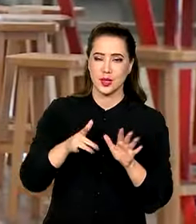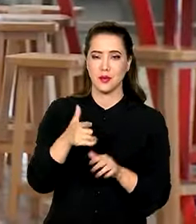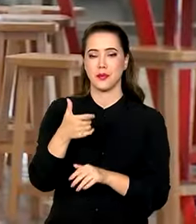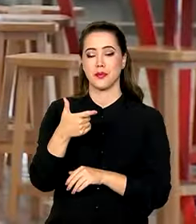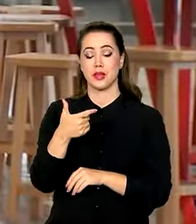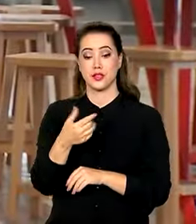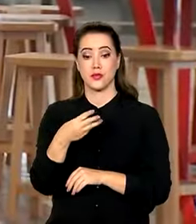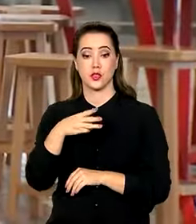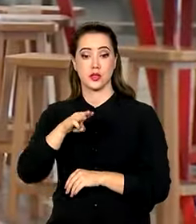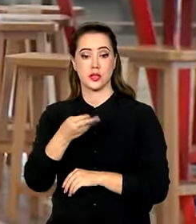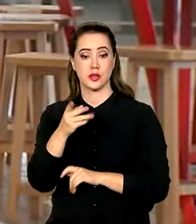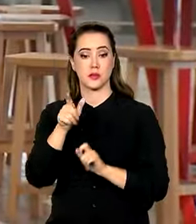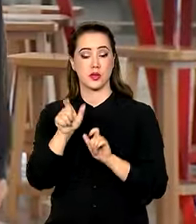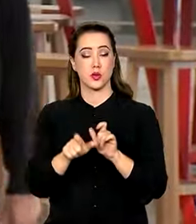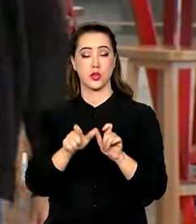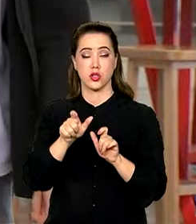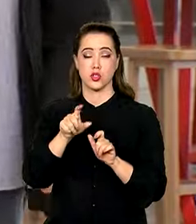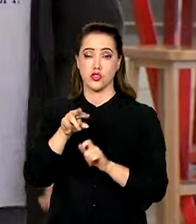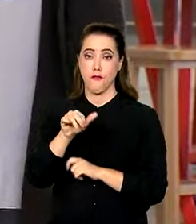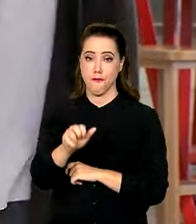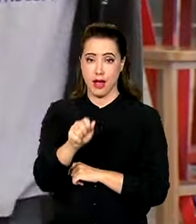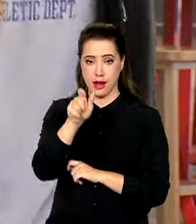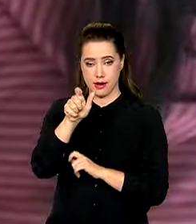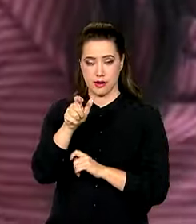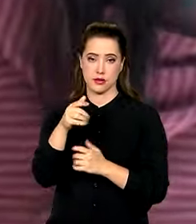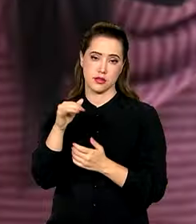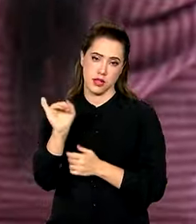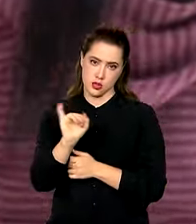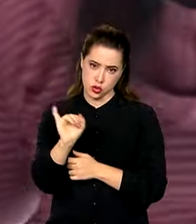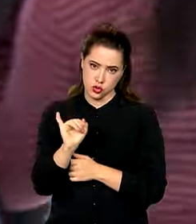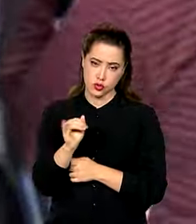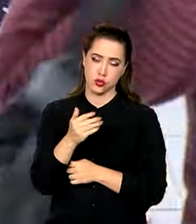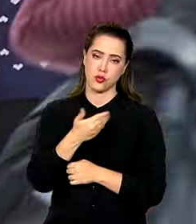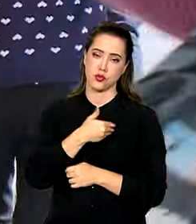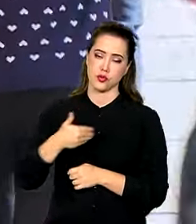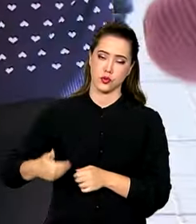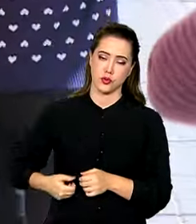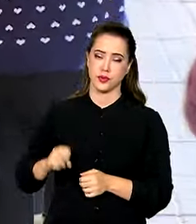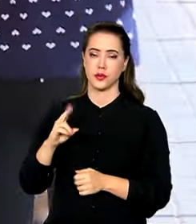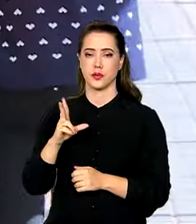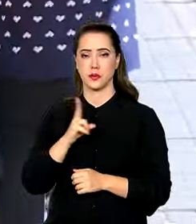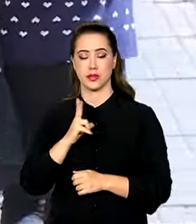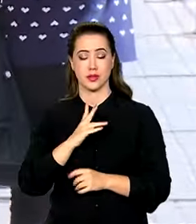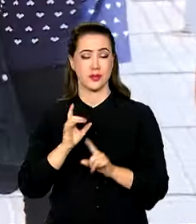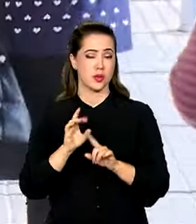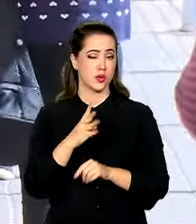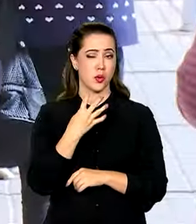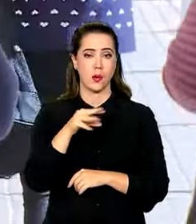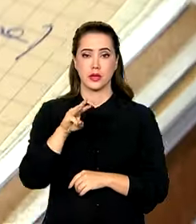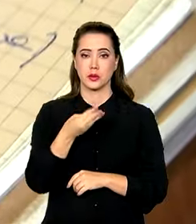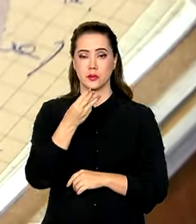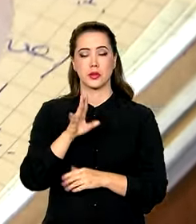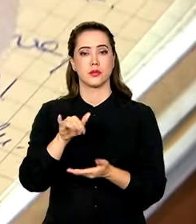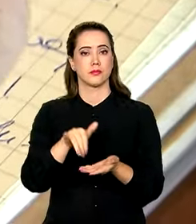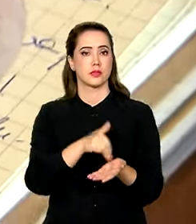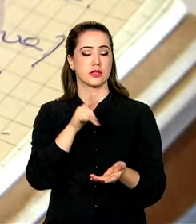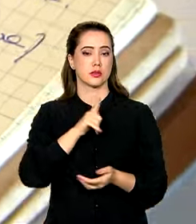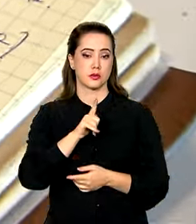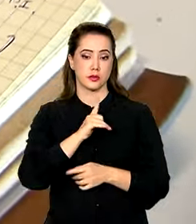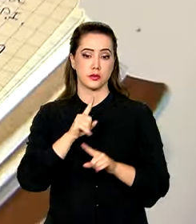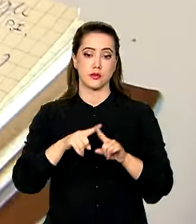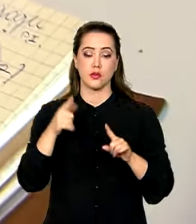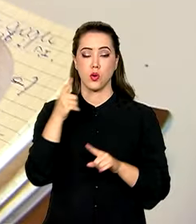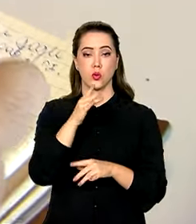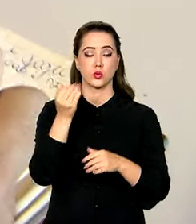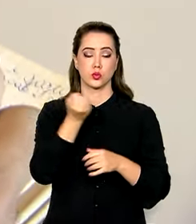instituições públicas e privadas, mas apenas 4,7 milhões foram preenchidas. Outro dado